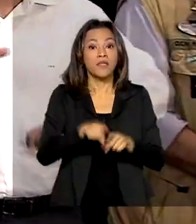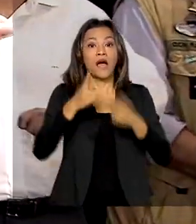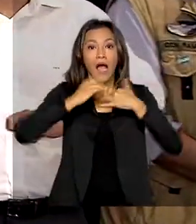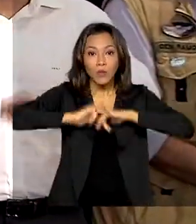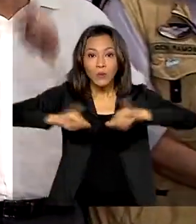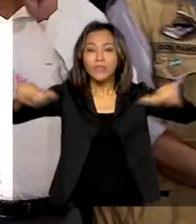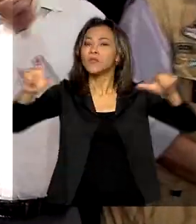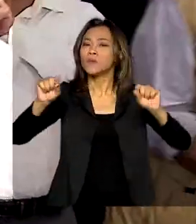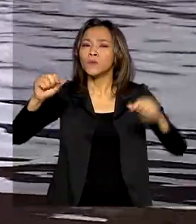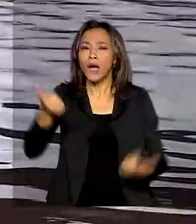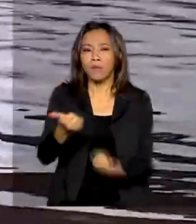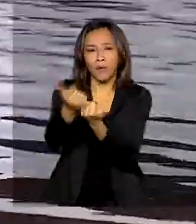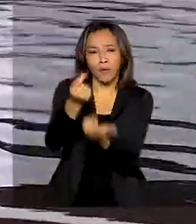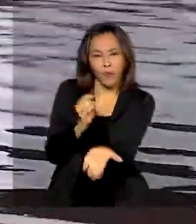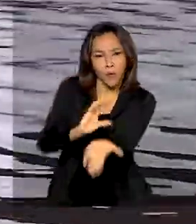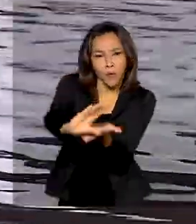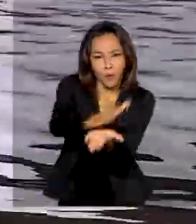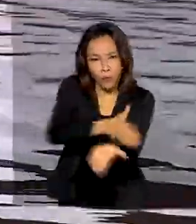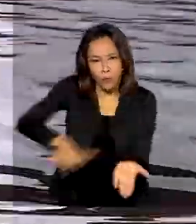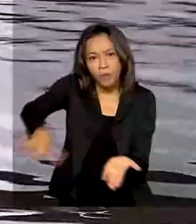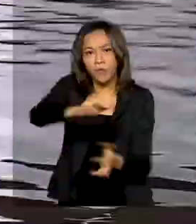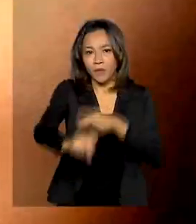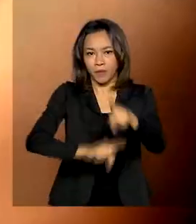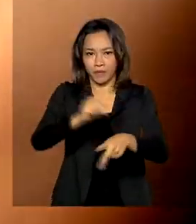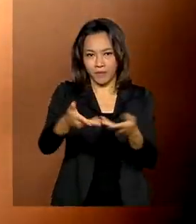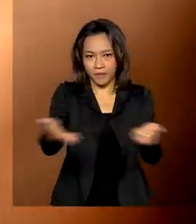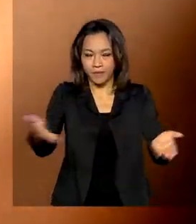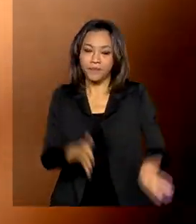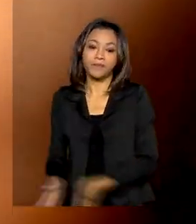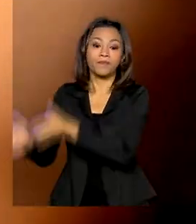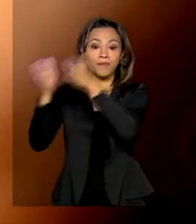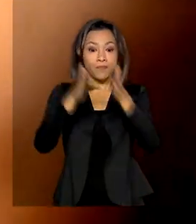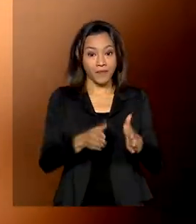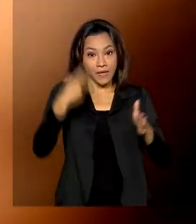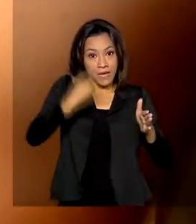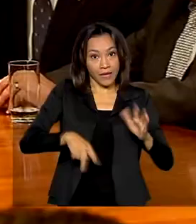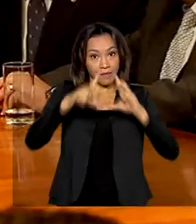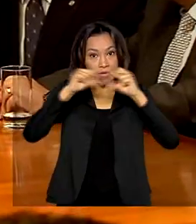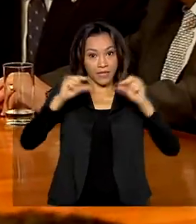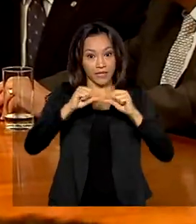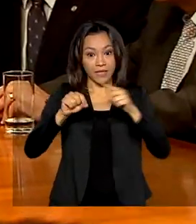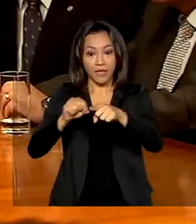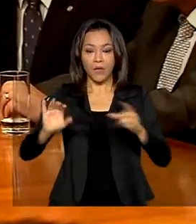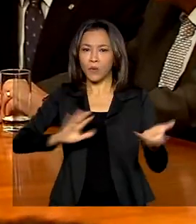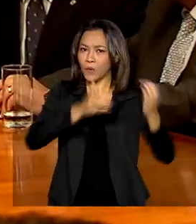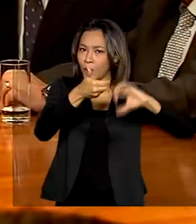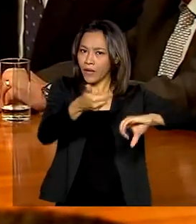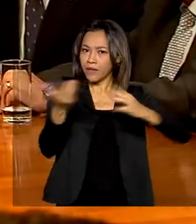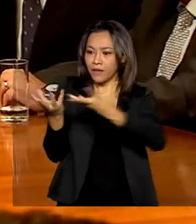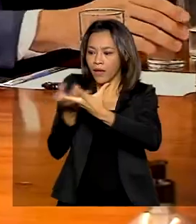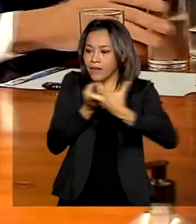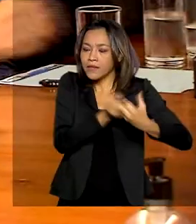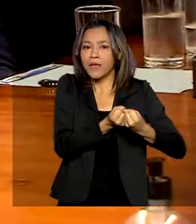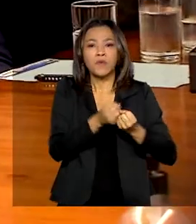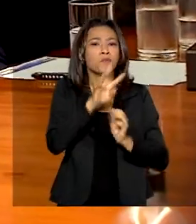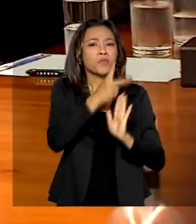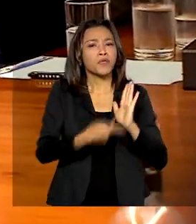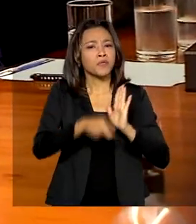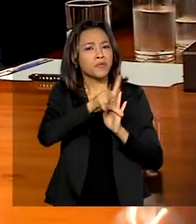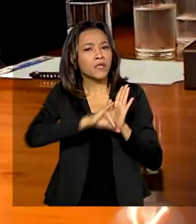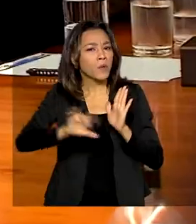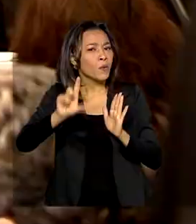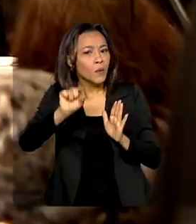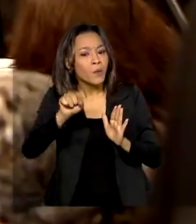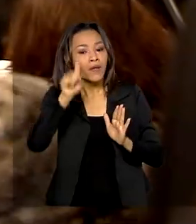para assistência e socorro à população. Já em Brasília, Congresso Nacional recebe projeto de lei que possibilita a